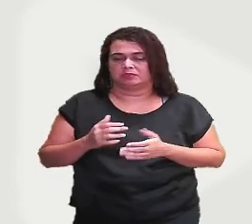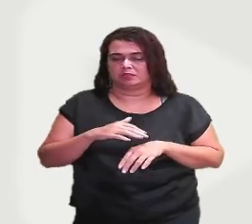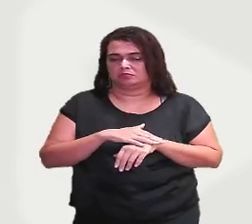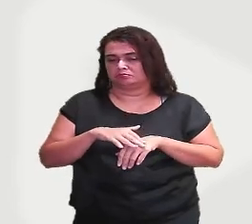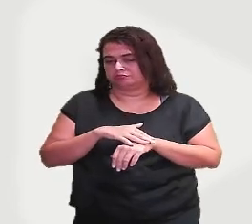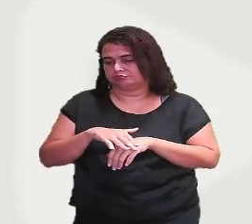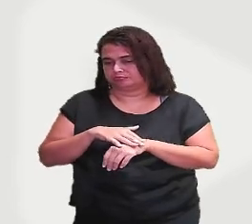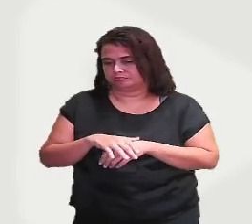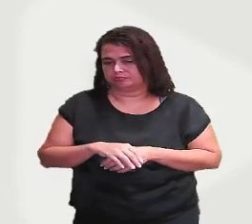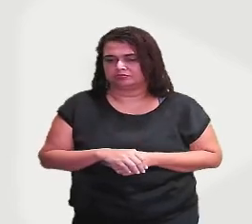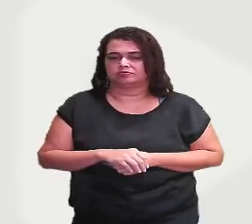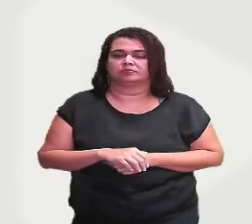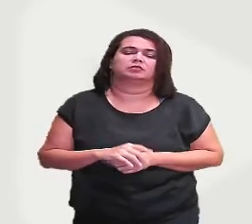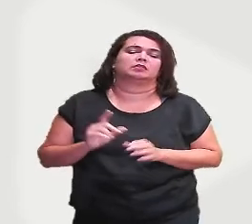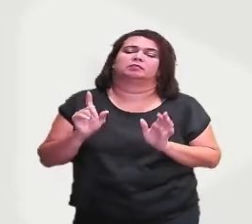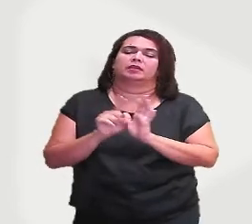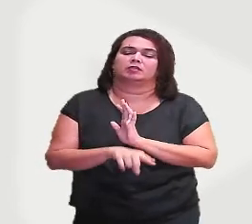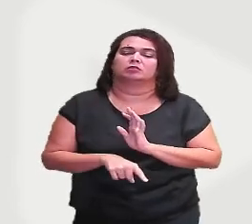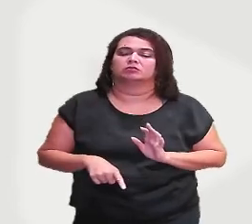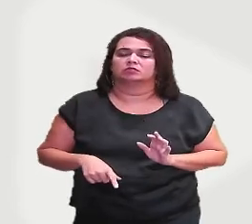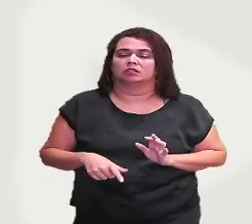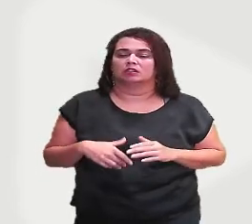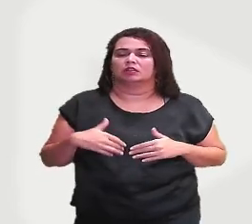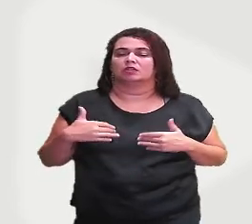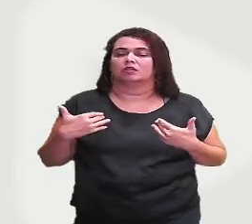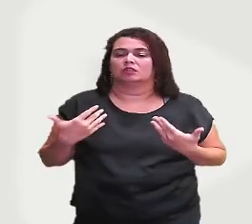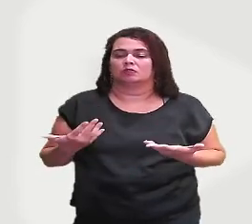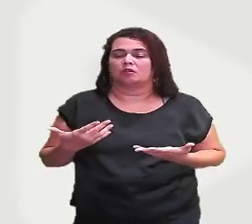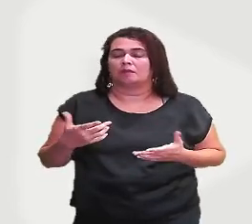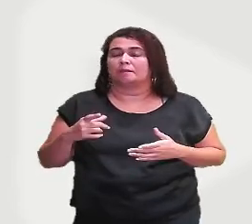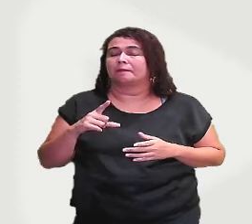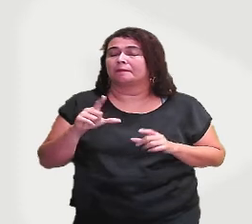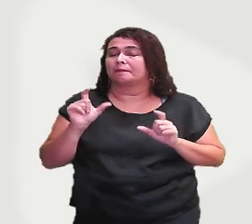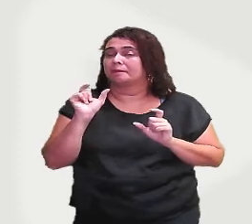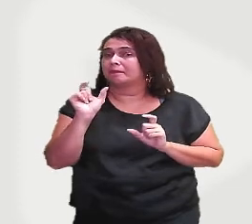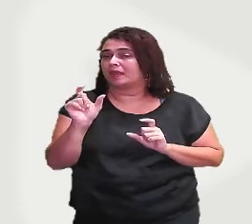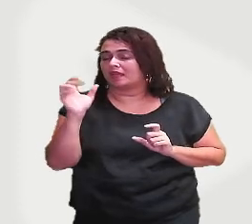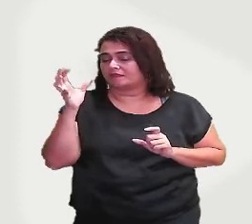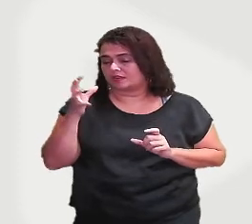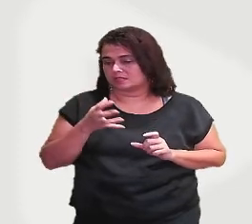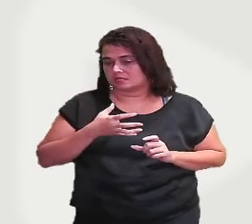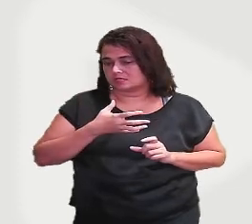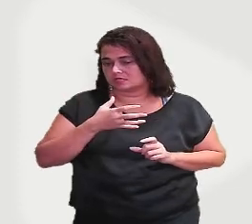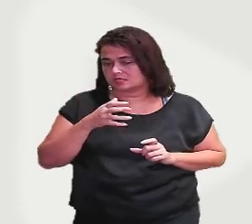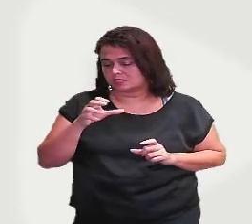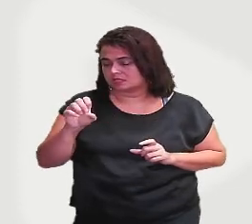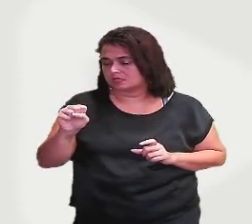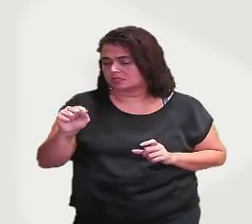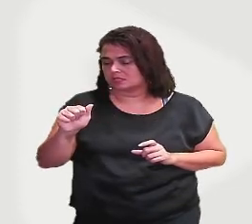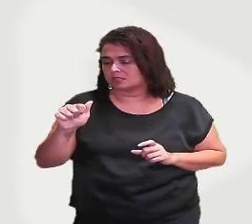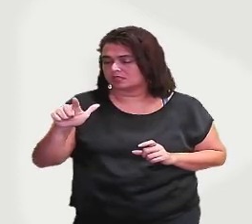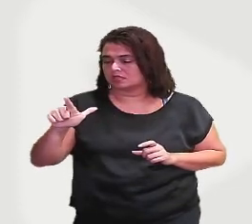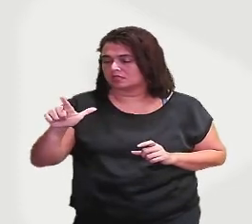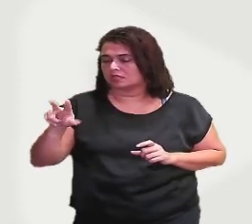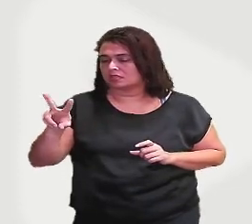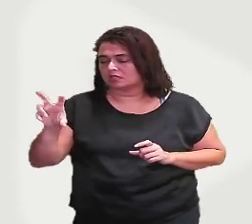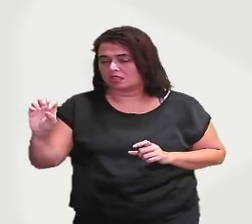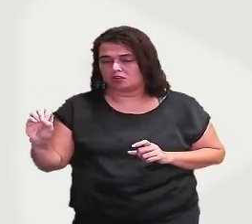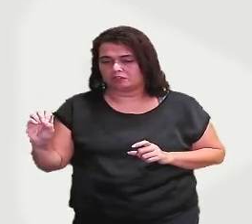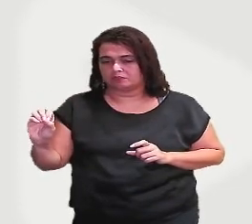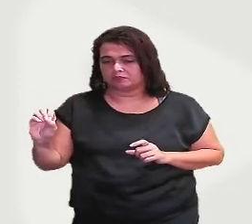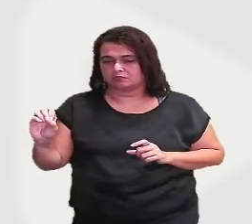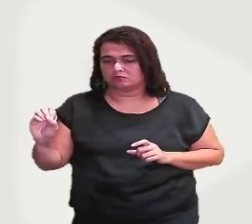Em que alternativa salvo não é preposição e sim adjetivo? Porque, como eu disse, dependendo do